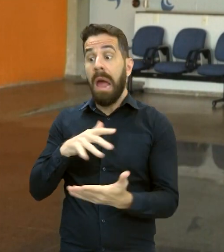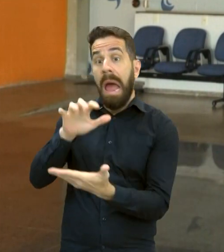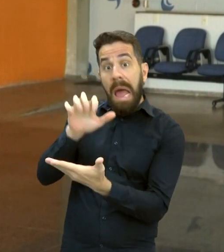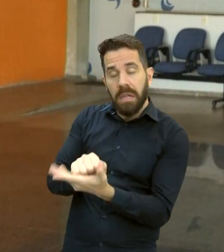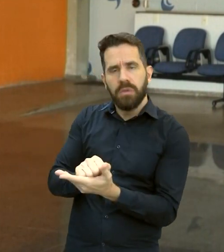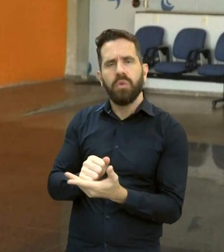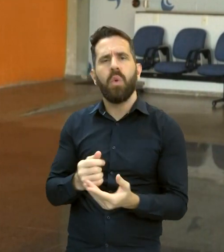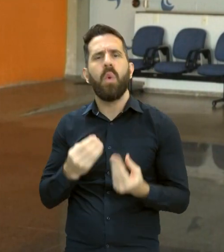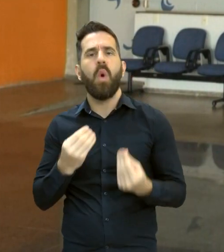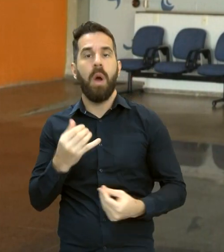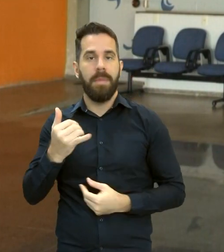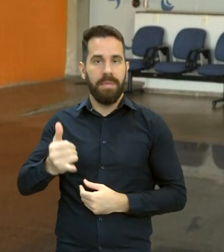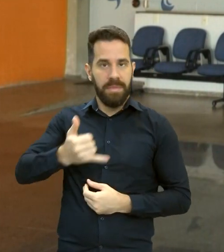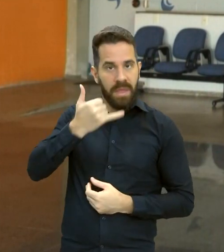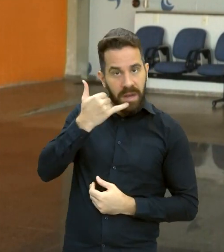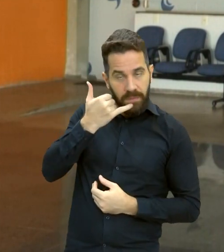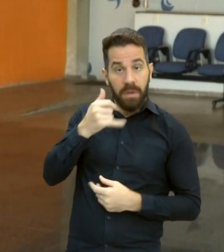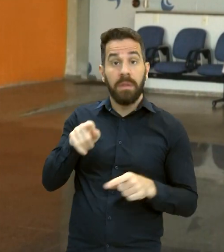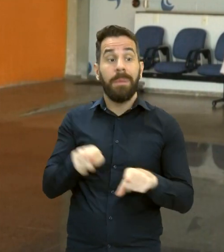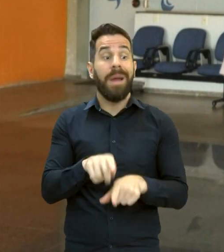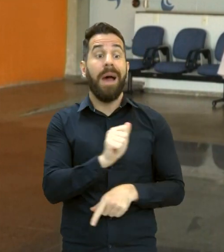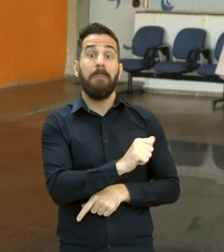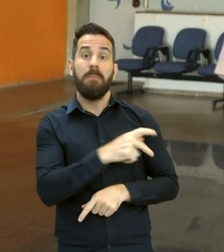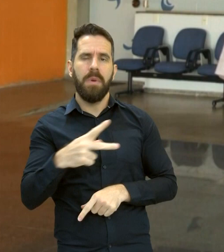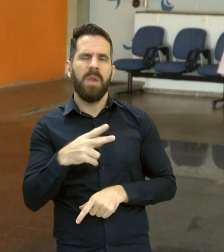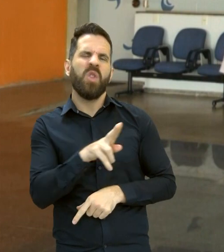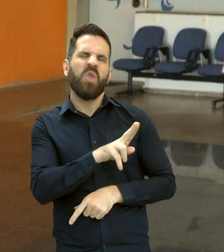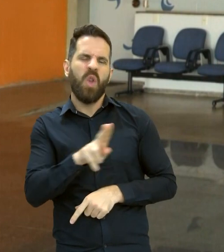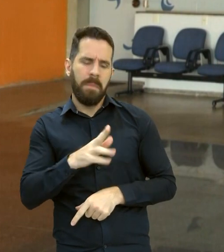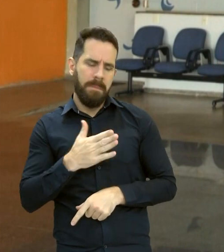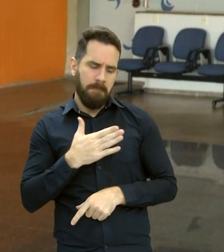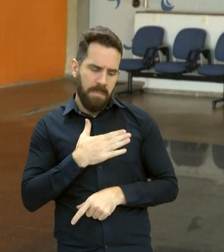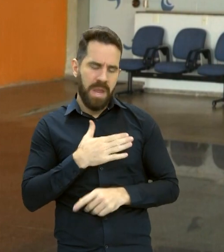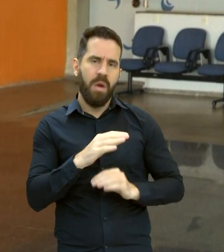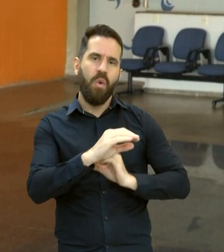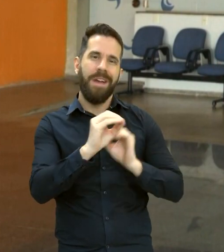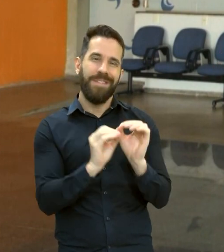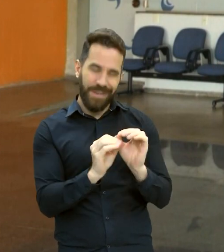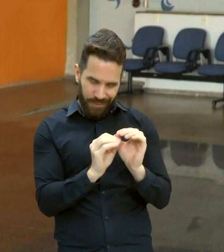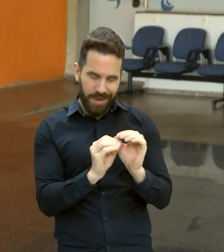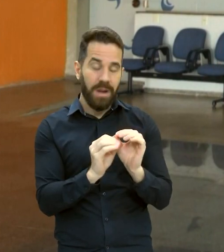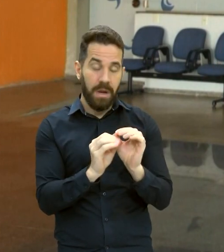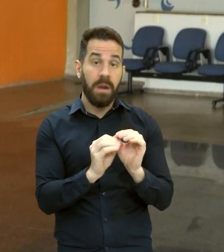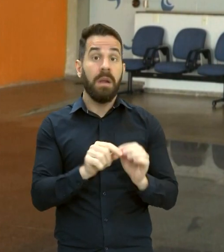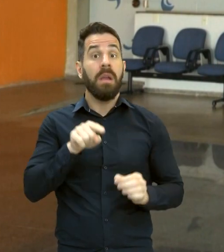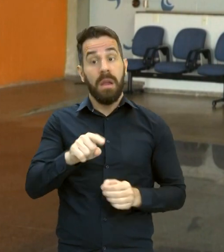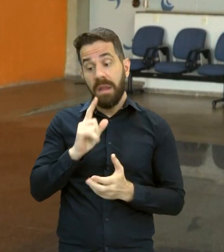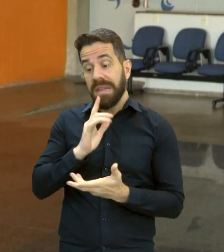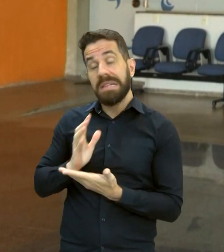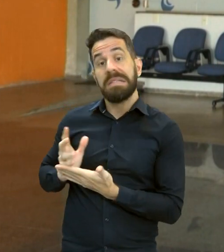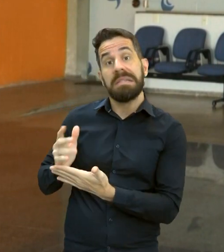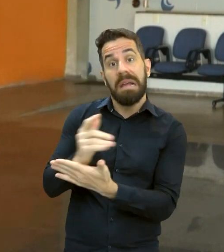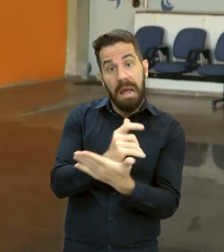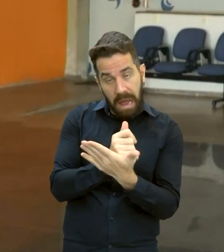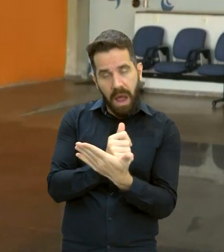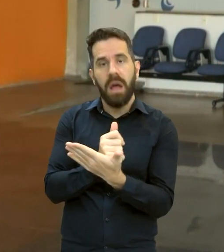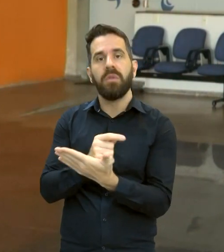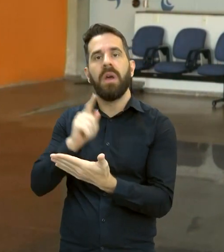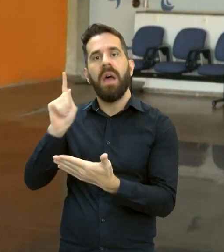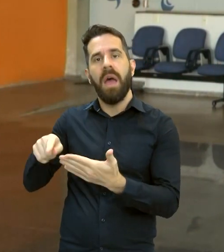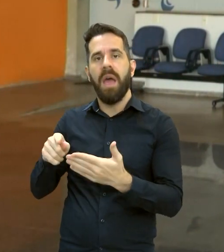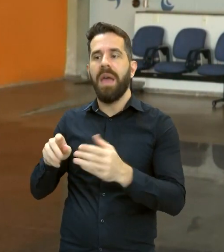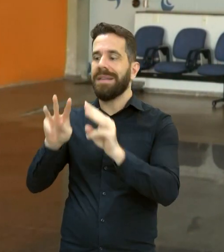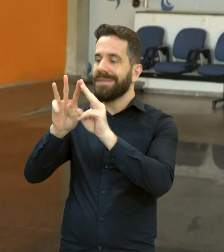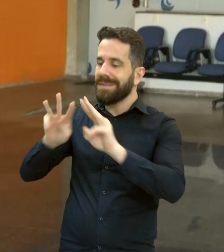pelo aplicativo Minha UFG e esses dados são disponibilizados no site Analisa UFG.